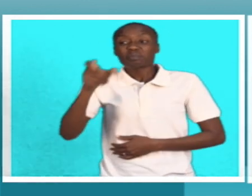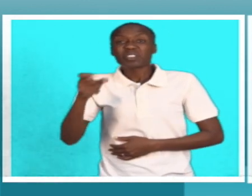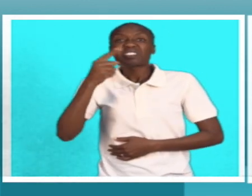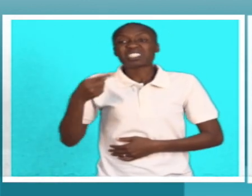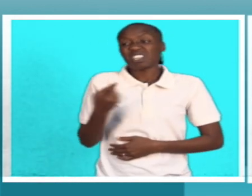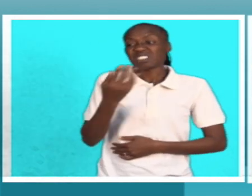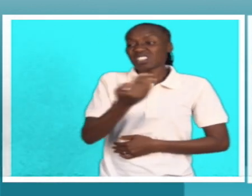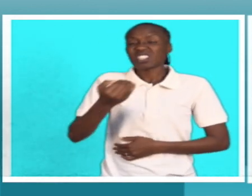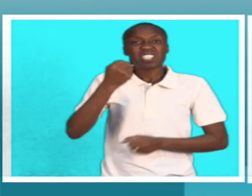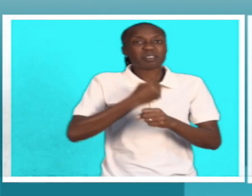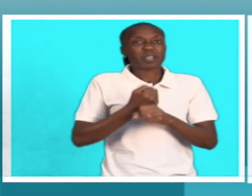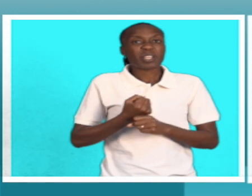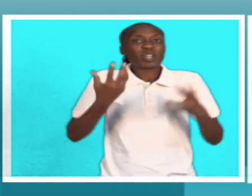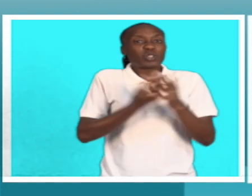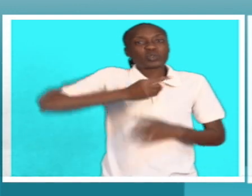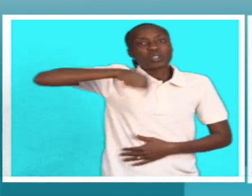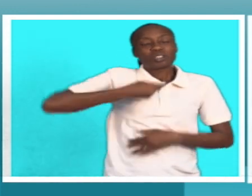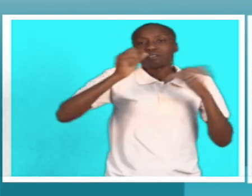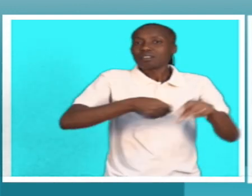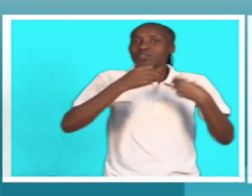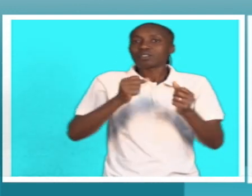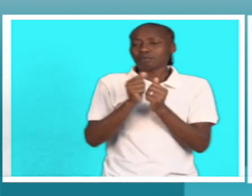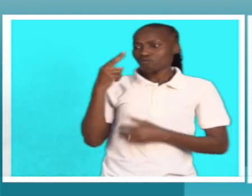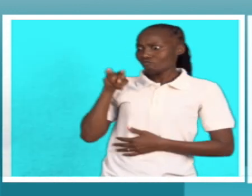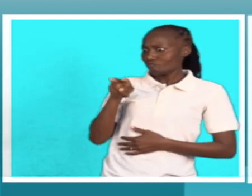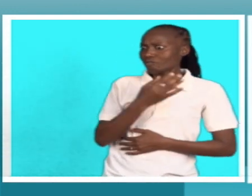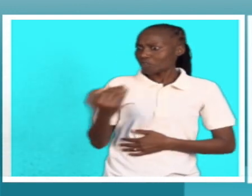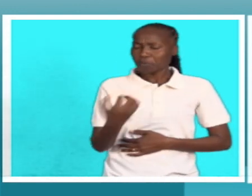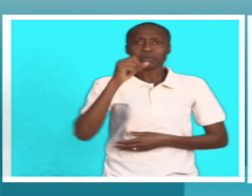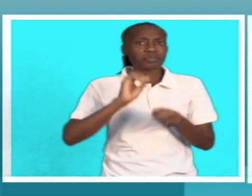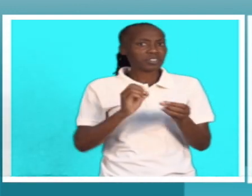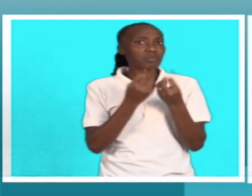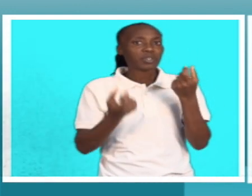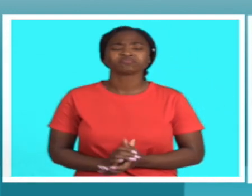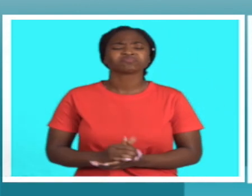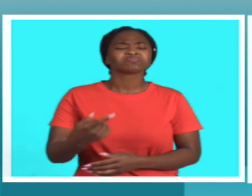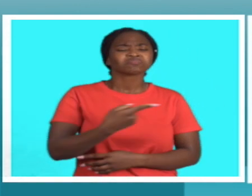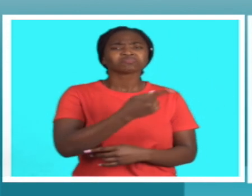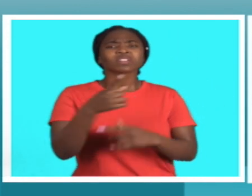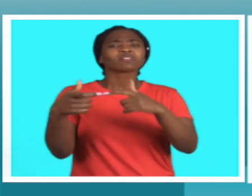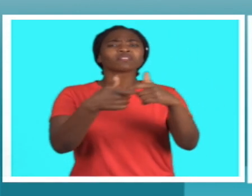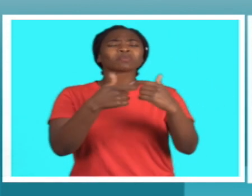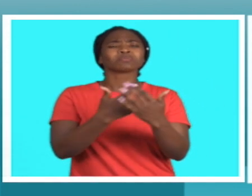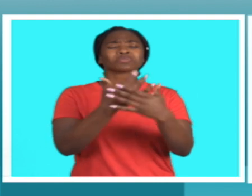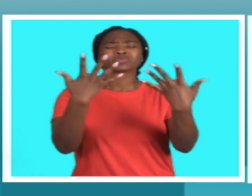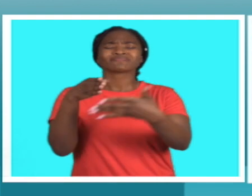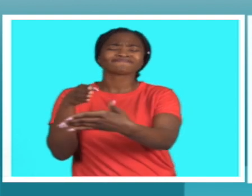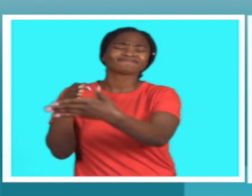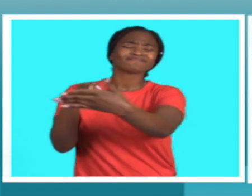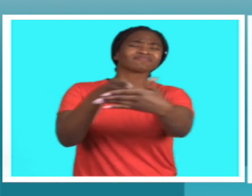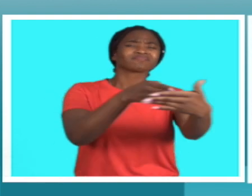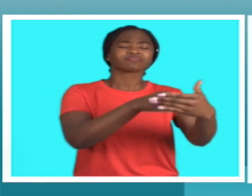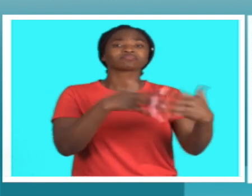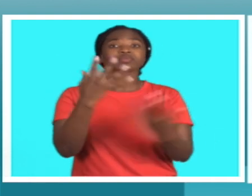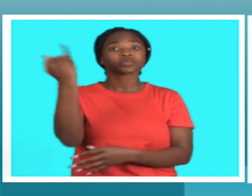trabalhar conosco. Mas hoje em particular, vemos que essas crianças são capazes de fazer muita coisa. Segundo elas, em muitos casos, as